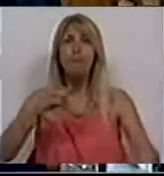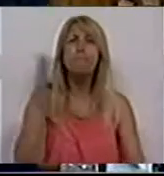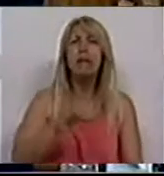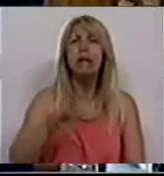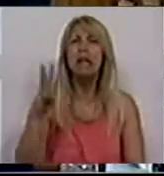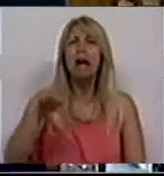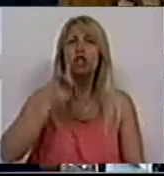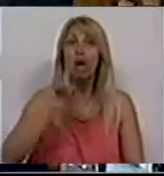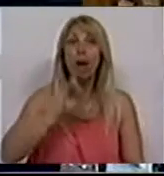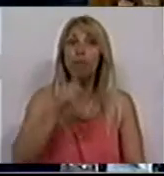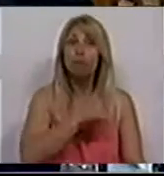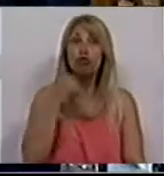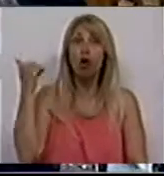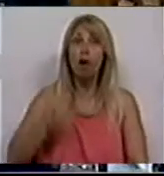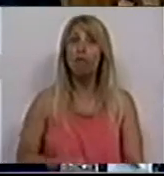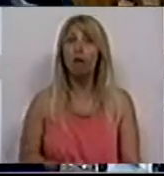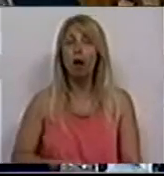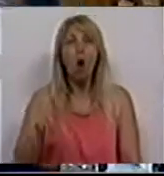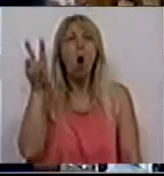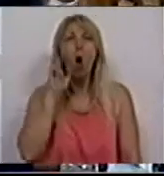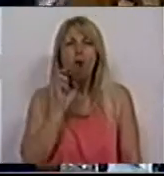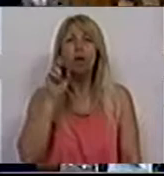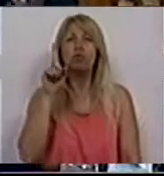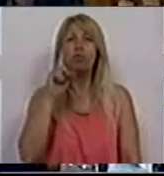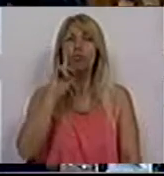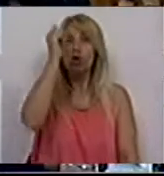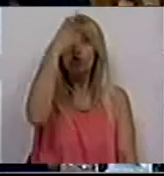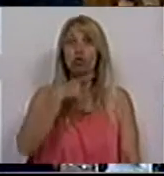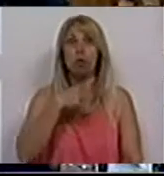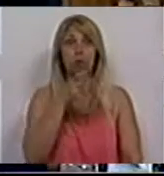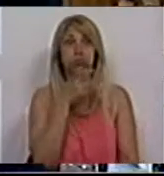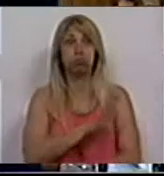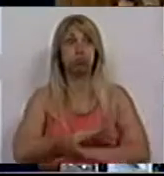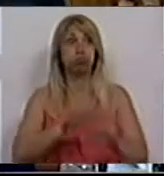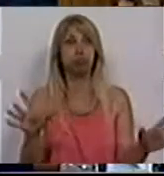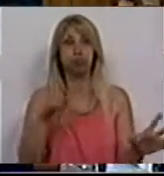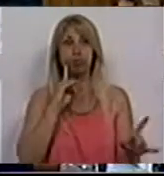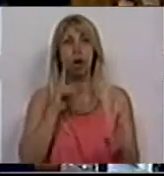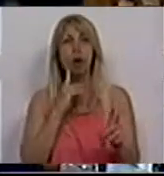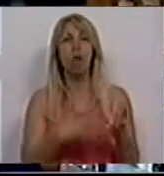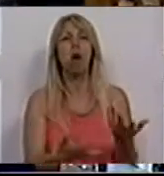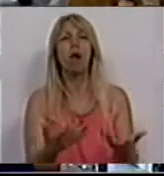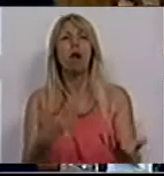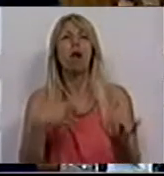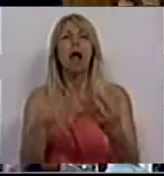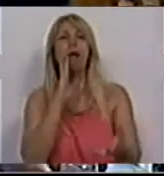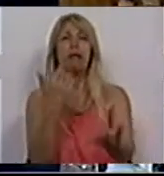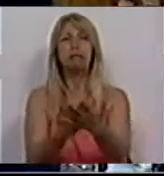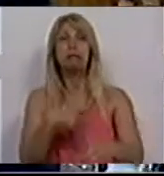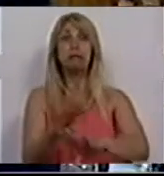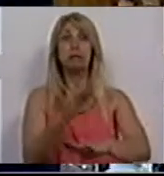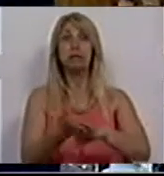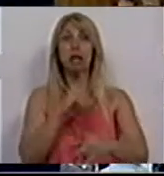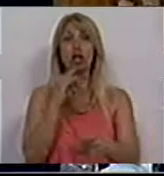milhares de raparigas sofrem e ouvimos histórias macabras de episódios de assédio sexual nas escolas. Assédio sexual no trabalho.